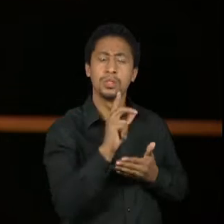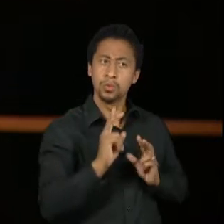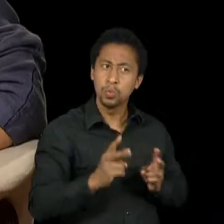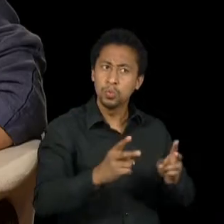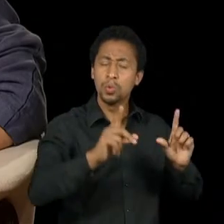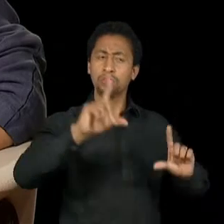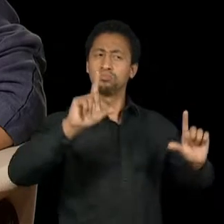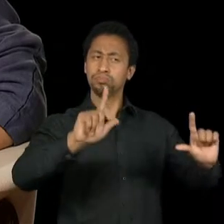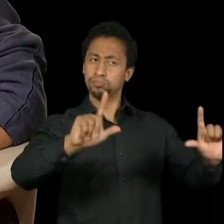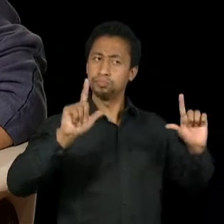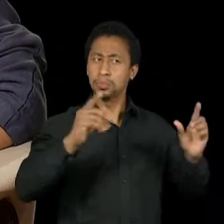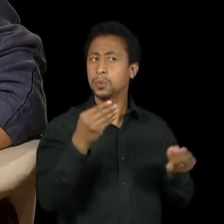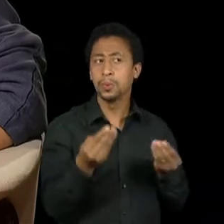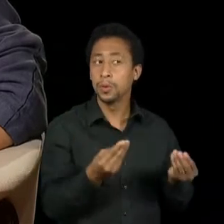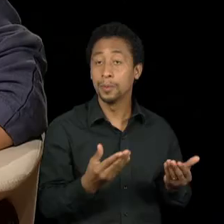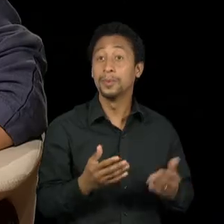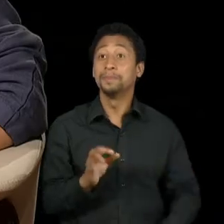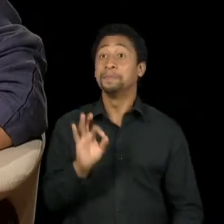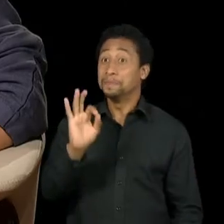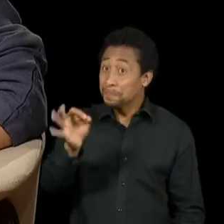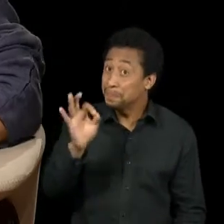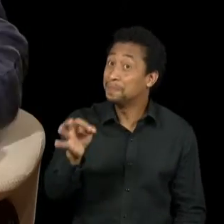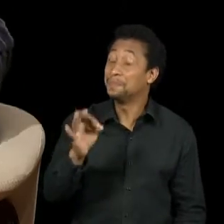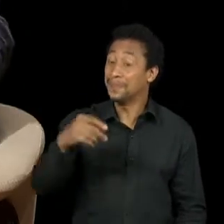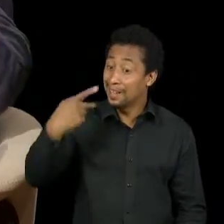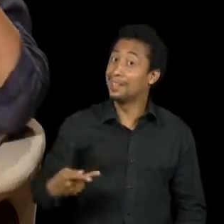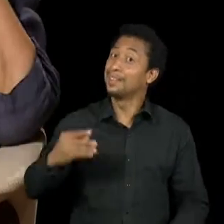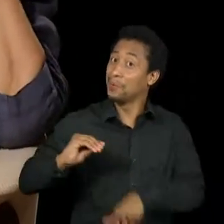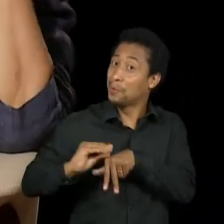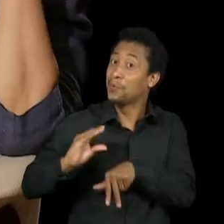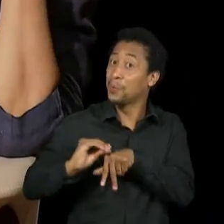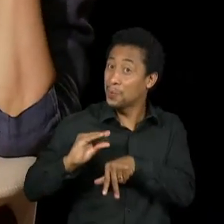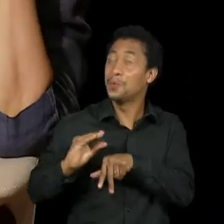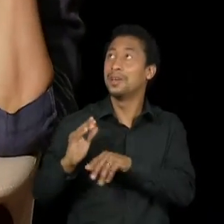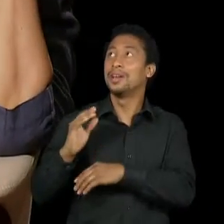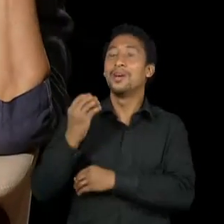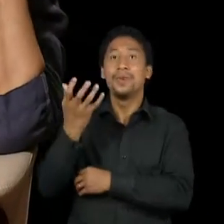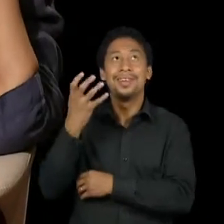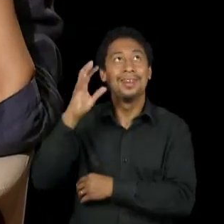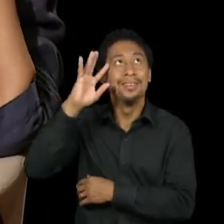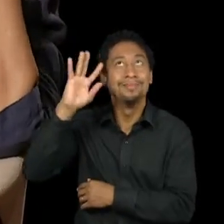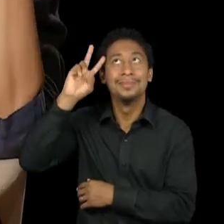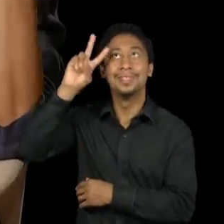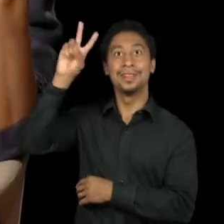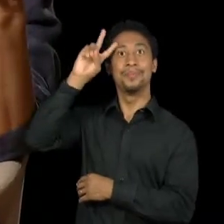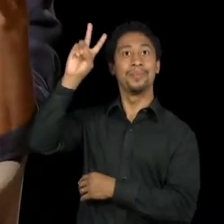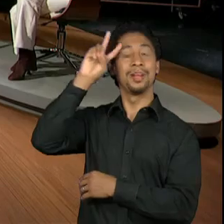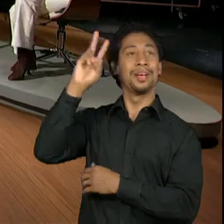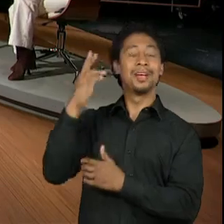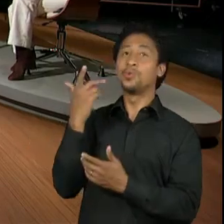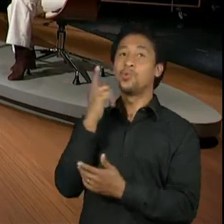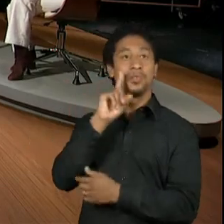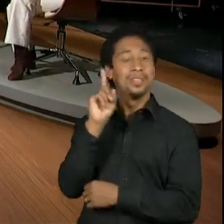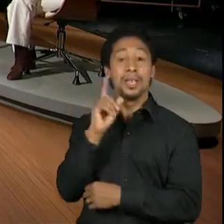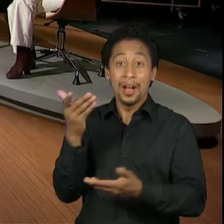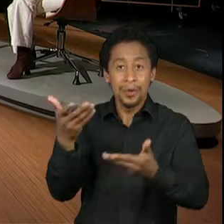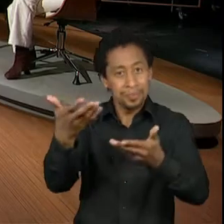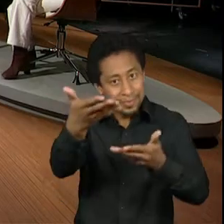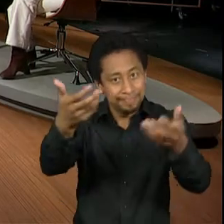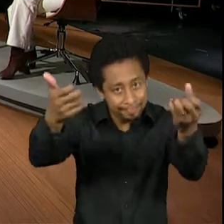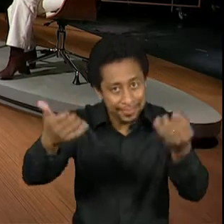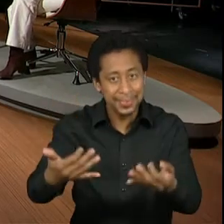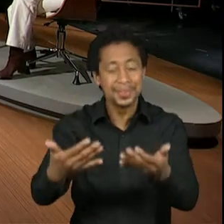ar? É isso mesmo. Chamava caleidoscópio. Queria lembrar. Estava conversando com a Tílio antes, queria lembrar. Foi uma coisa